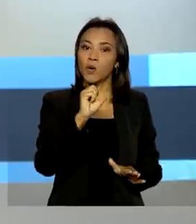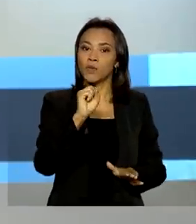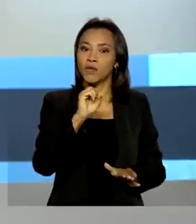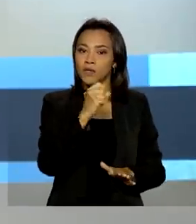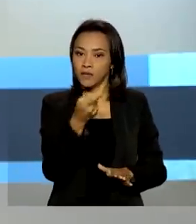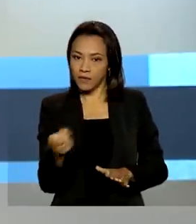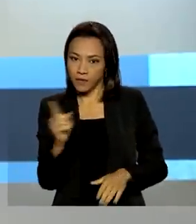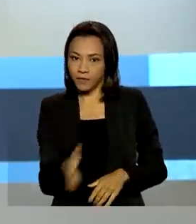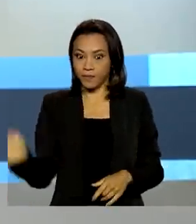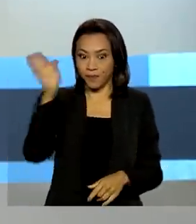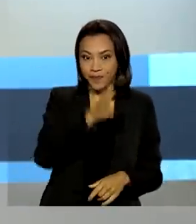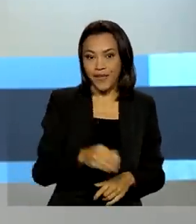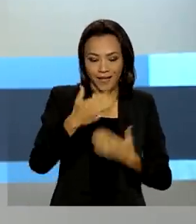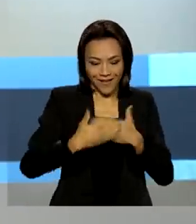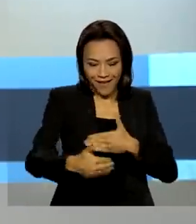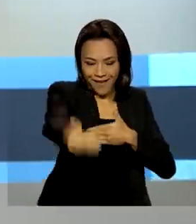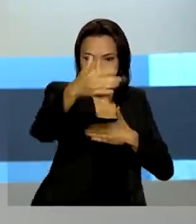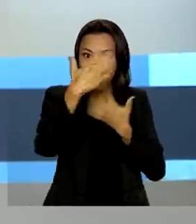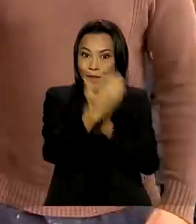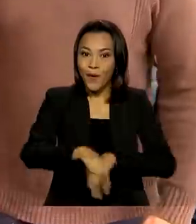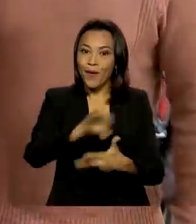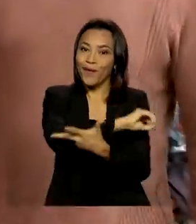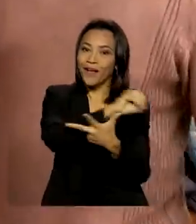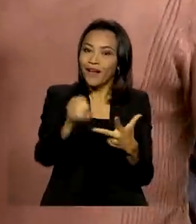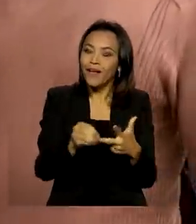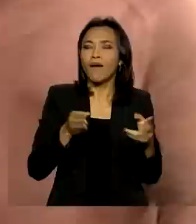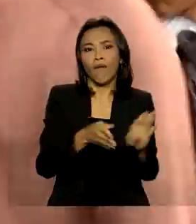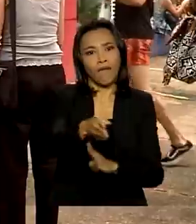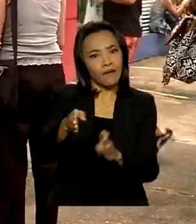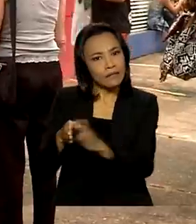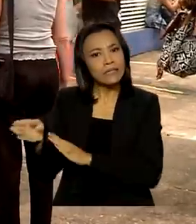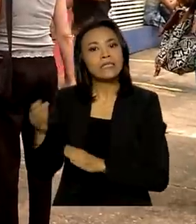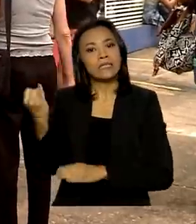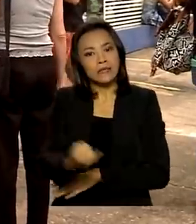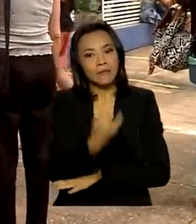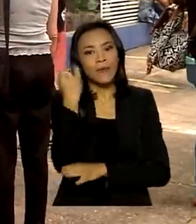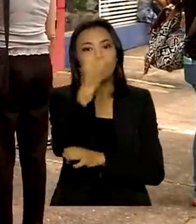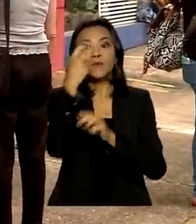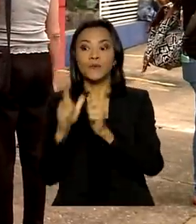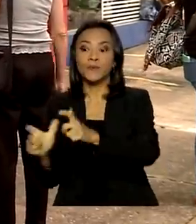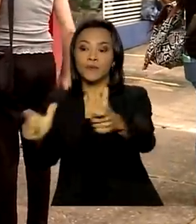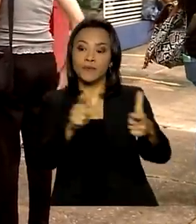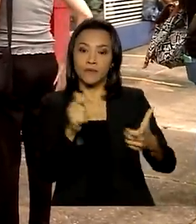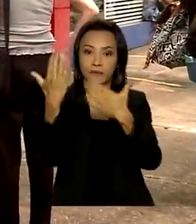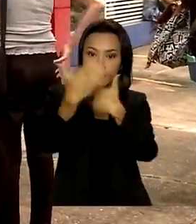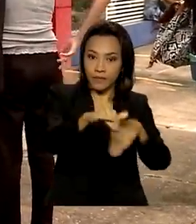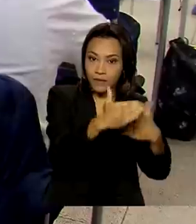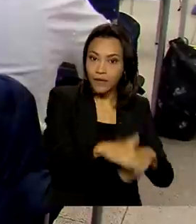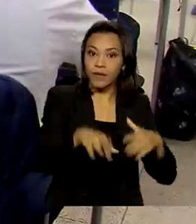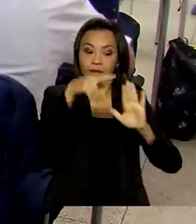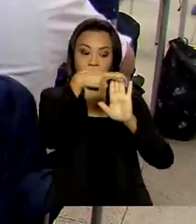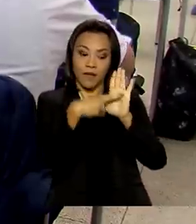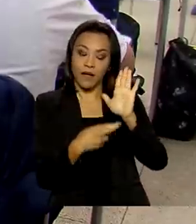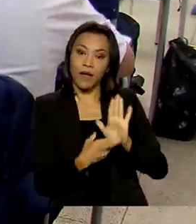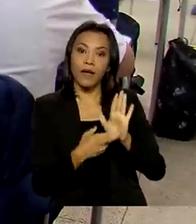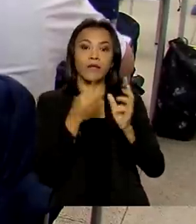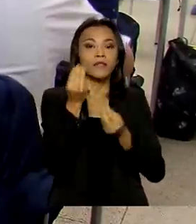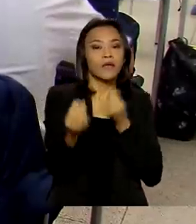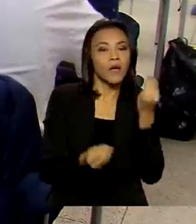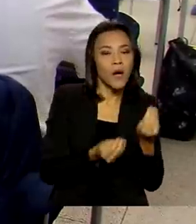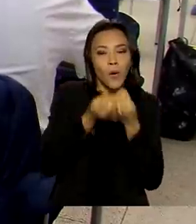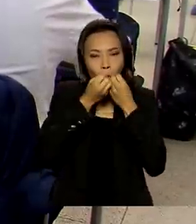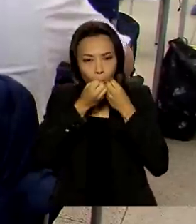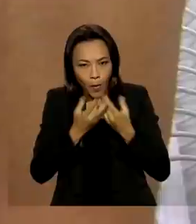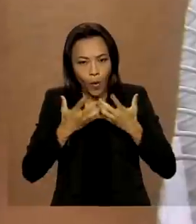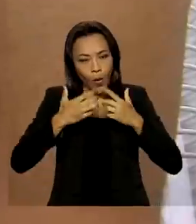para quem vai fazer o Enem neste fim de semana, orientações importantes sobre os locais de prova, as regras e dicas para garantir